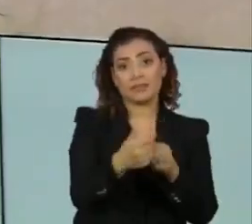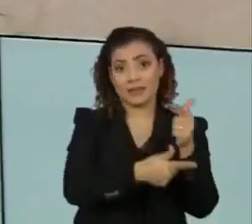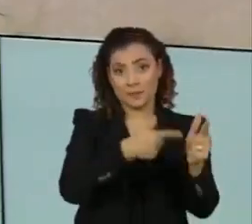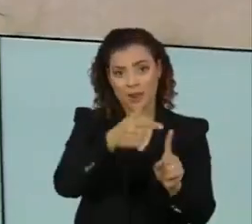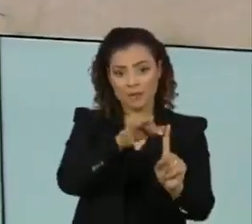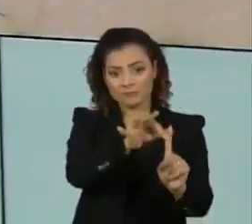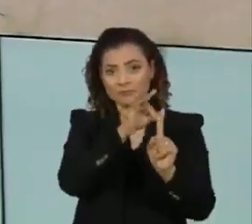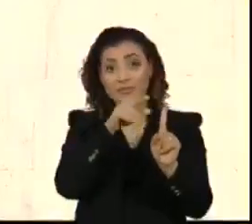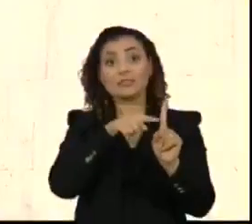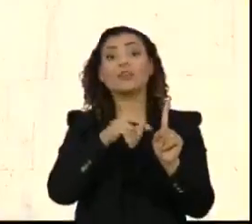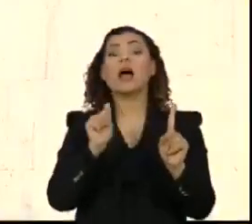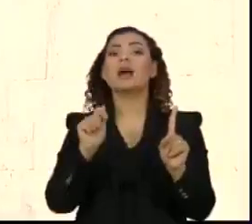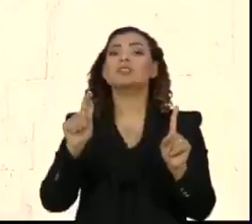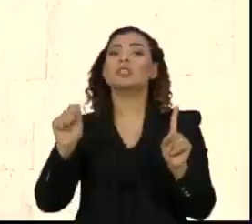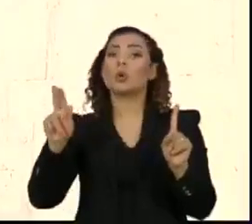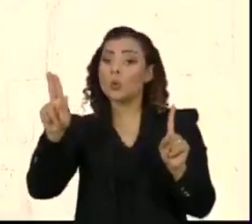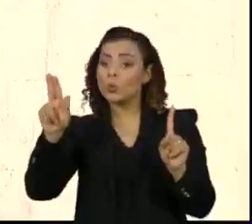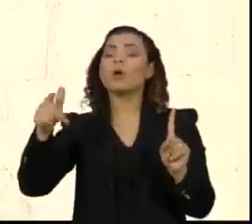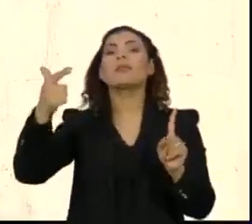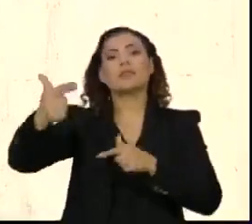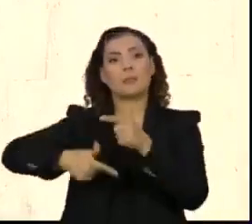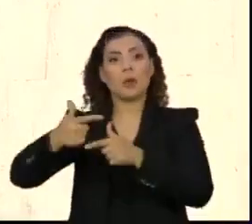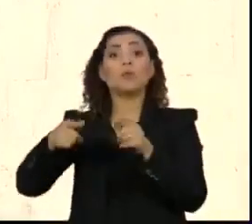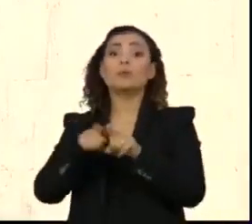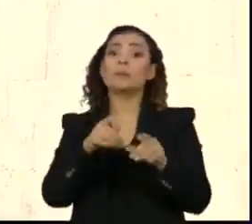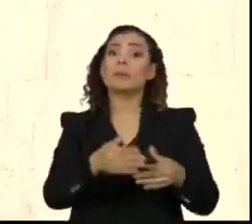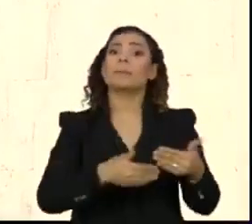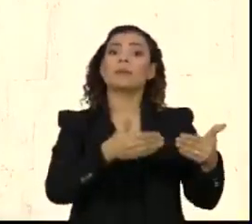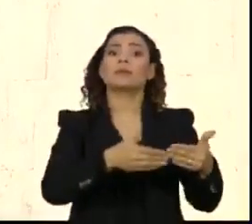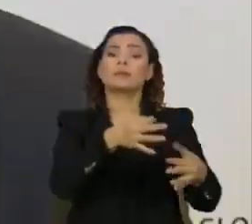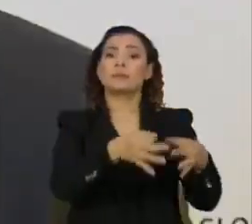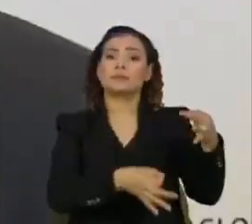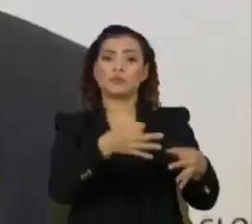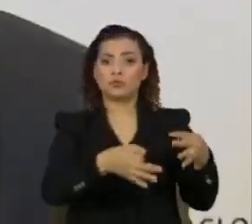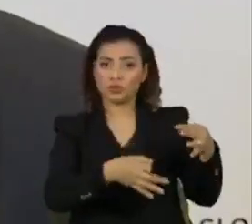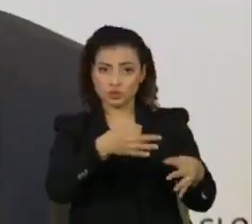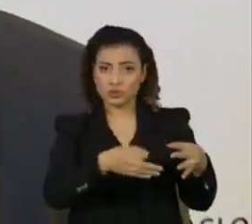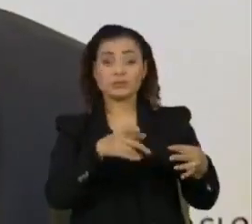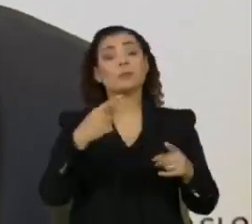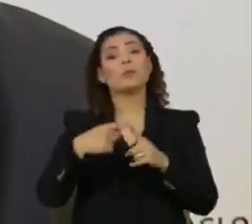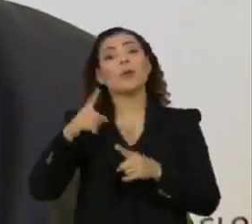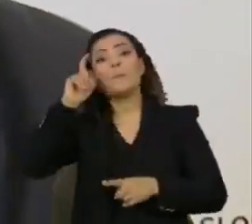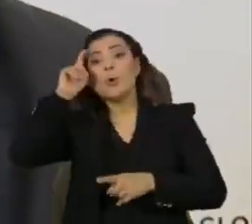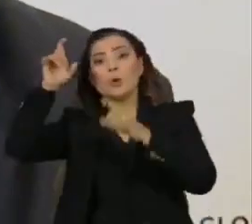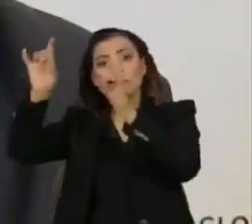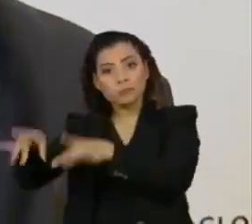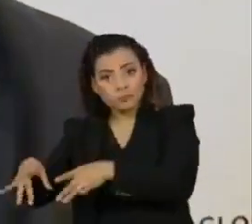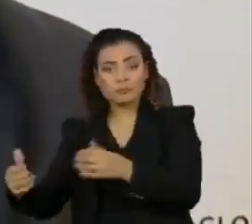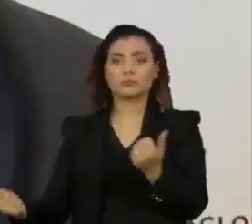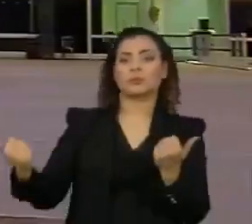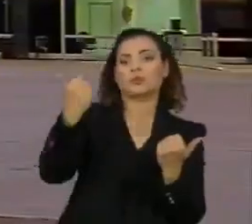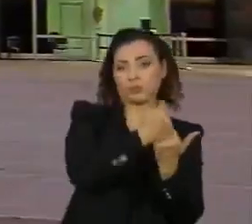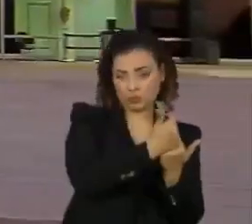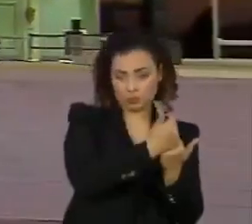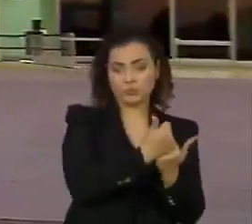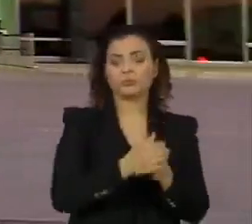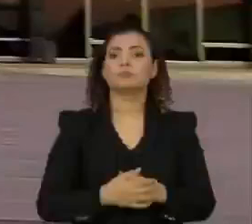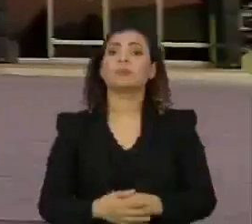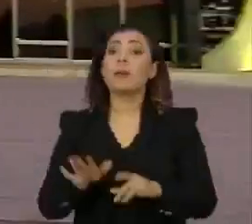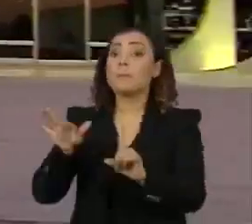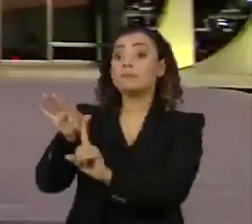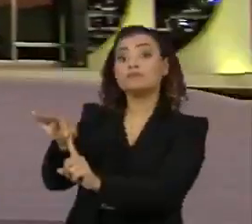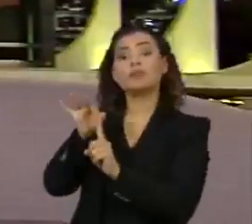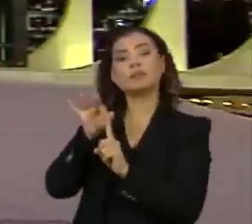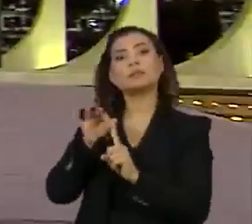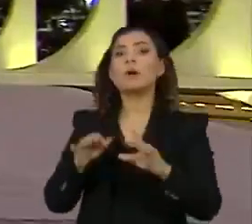passagem dele pela AGU. Ele também foi ministro da Justiça após a saída conturbada de Sérgio Moro do governo. Com a indicação